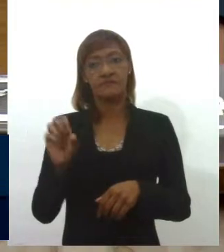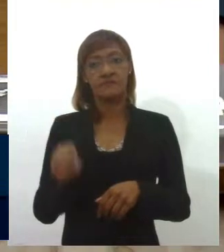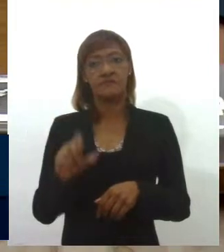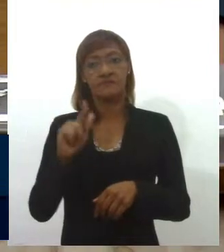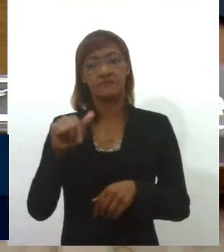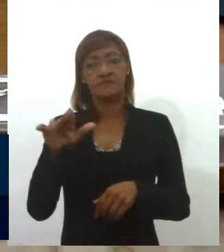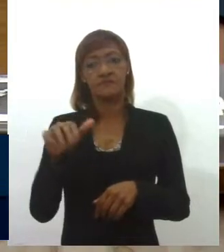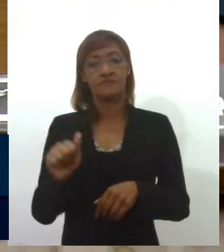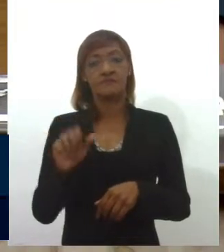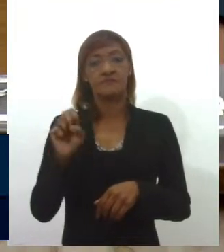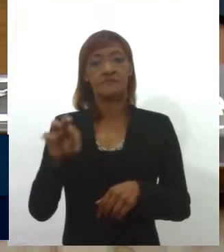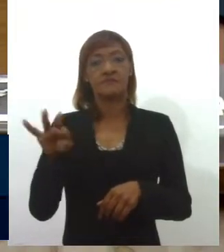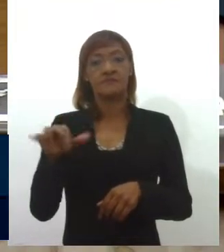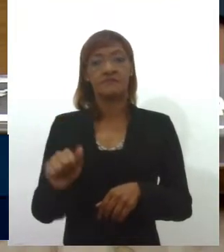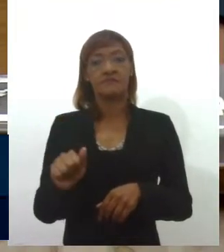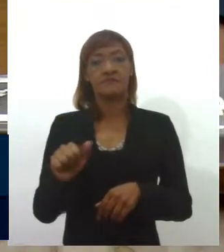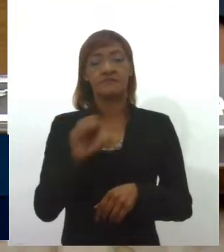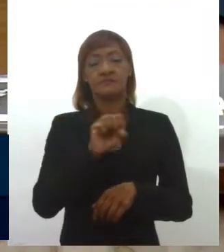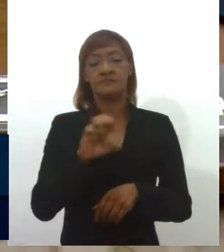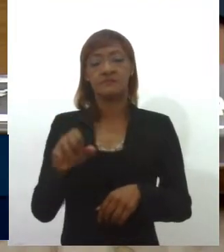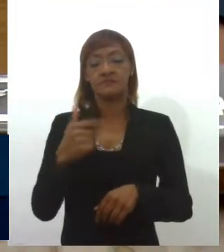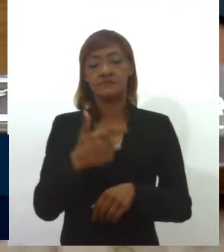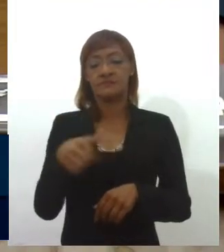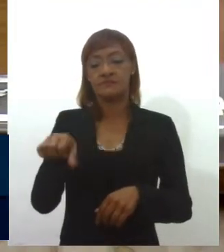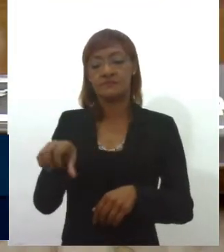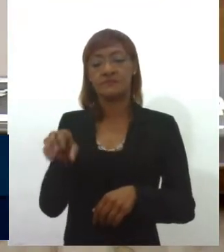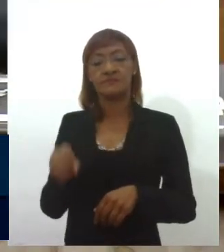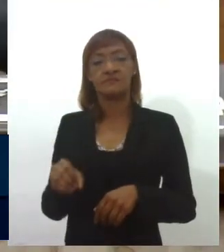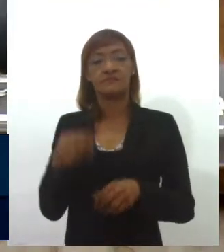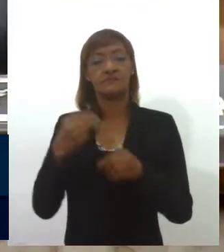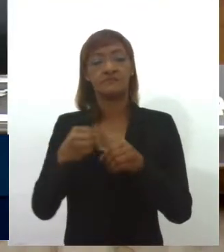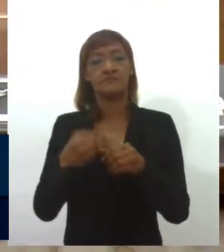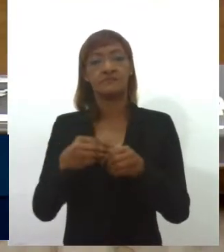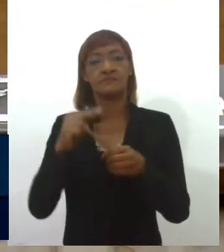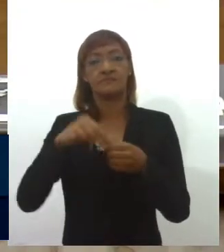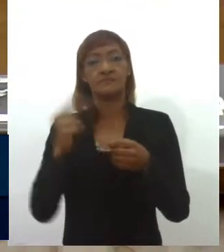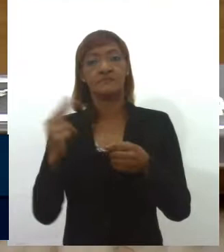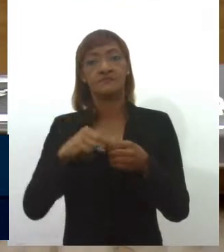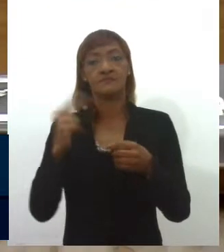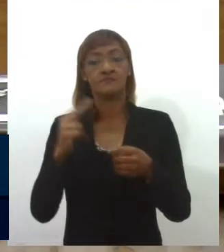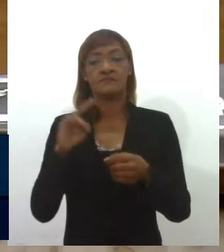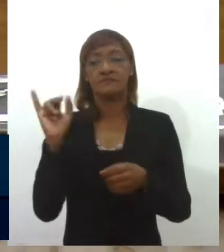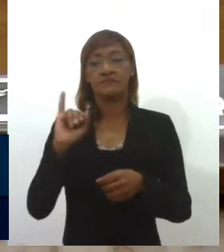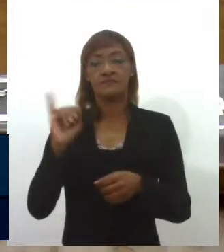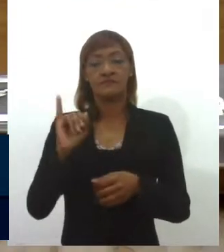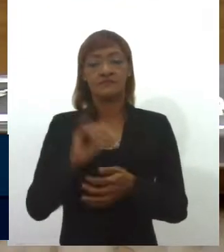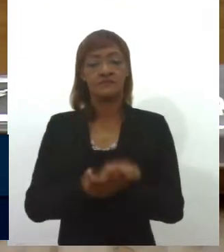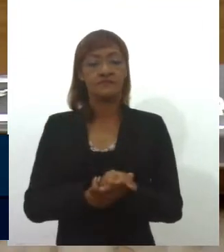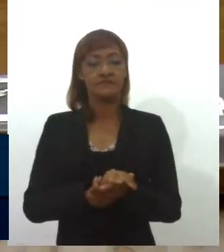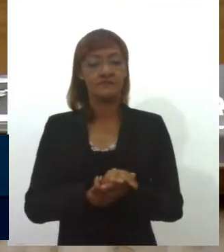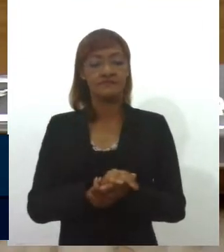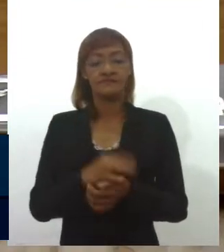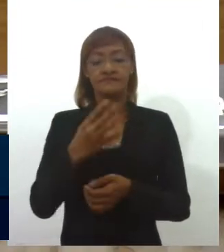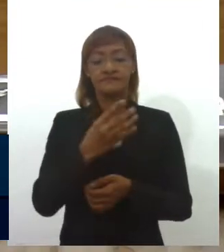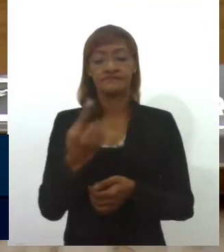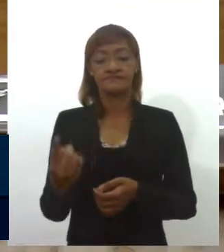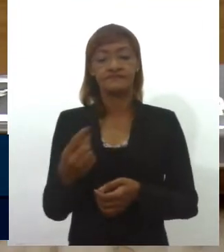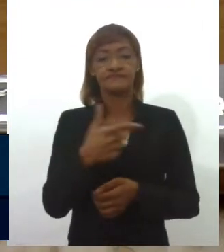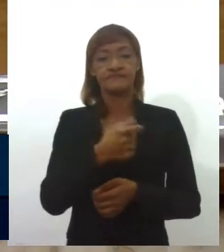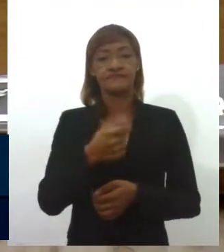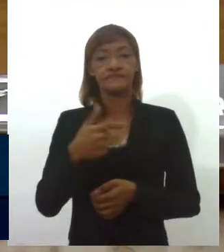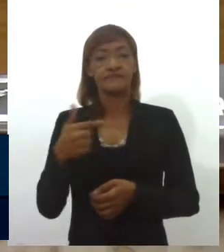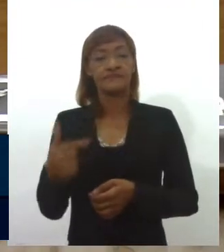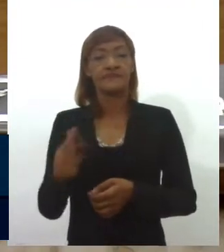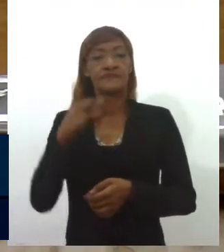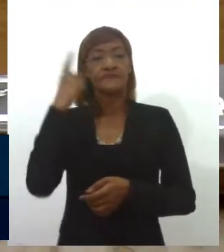-290, que liga o município de Umbaúba, Itabaianinha. Indicação número 41-2022, de autoria